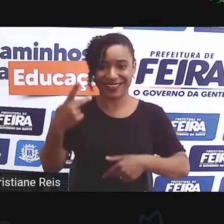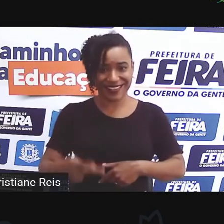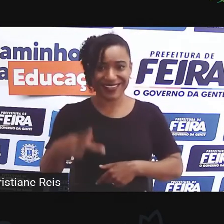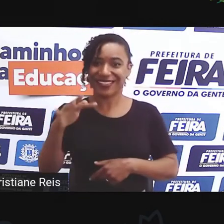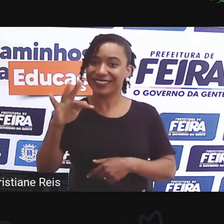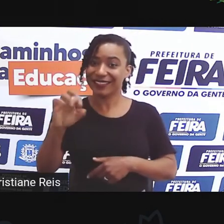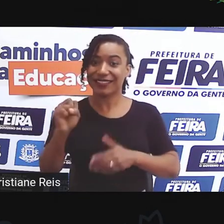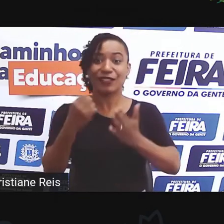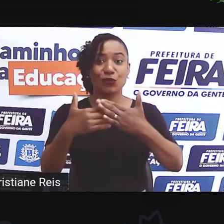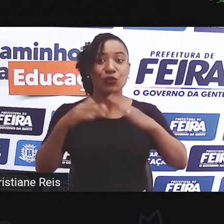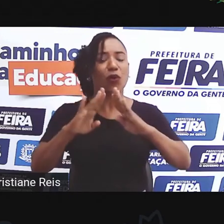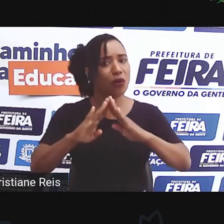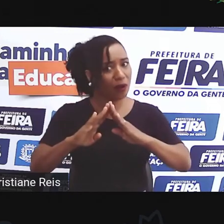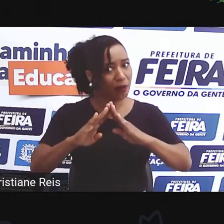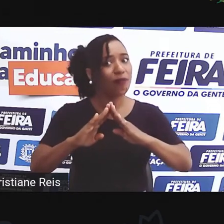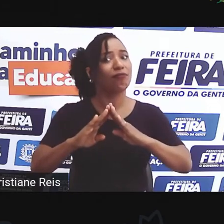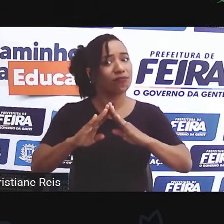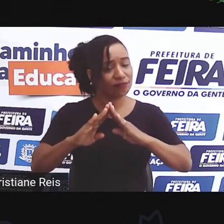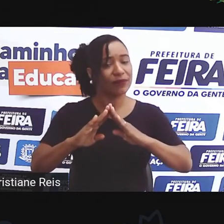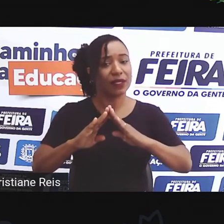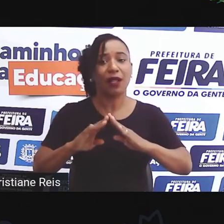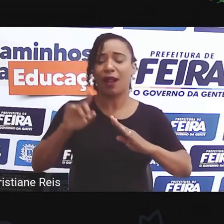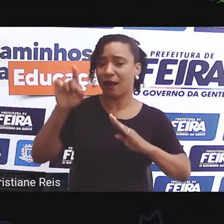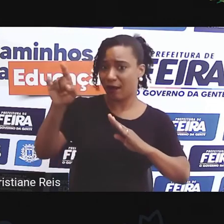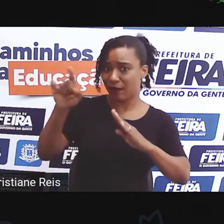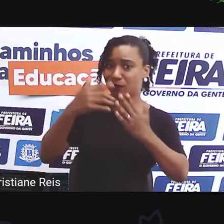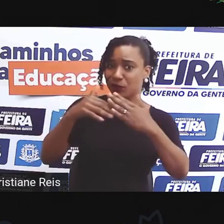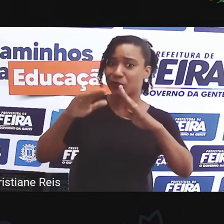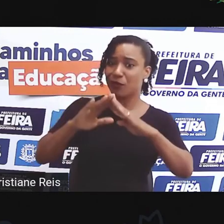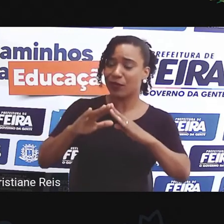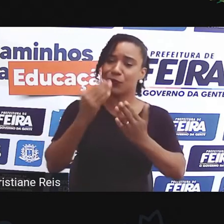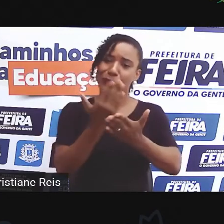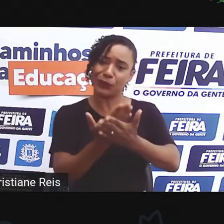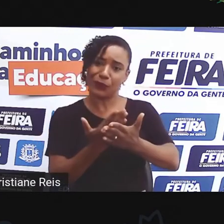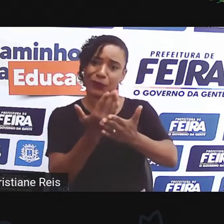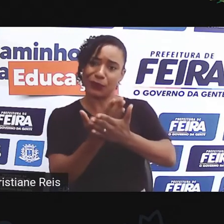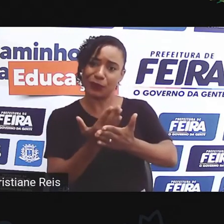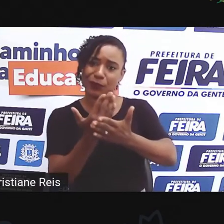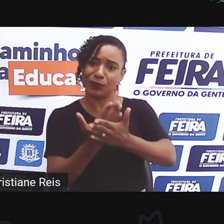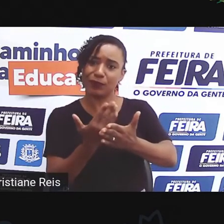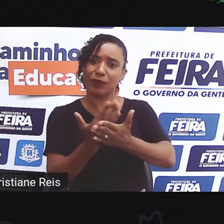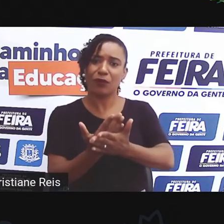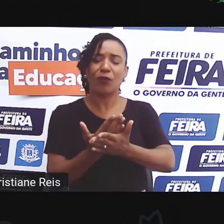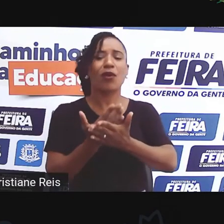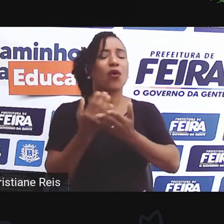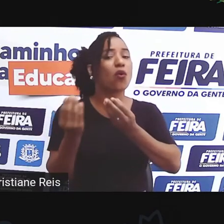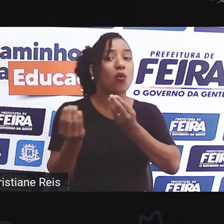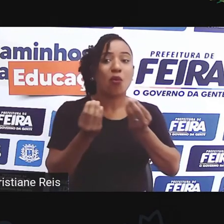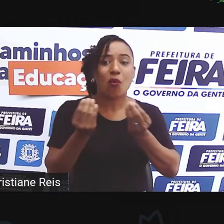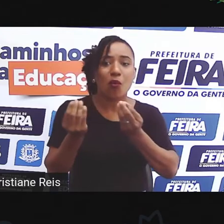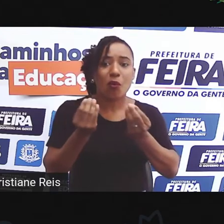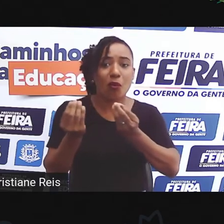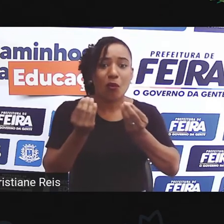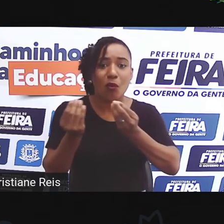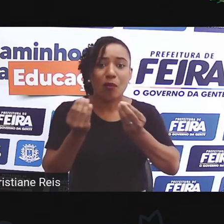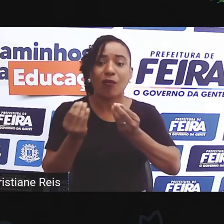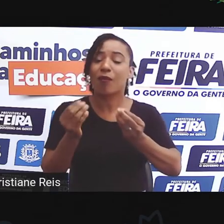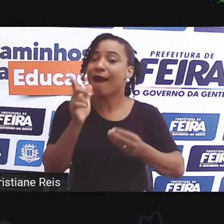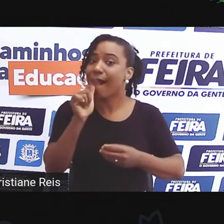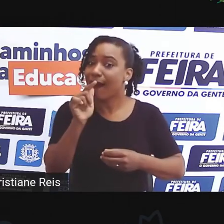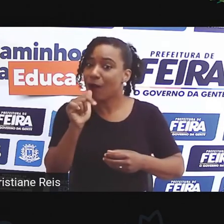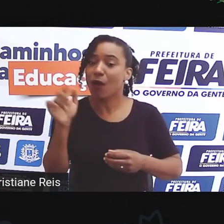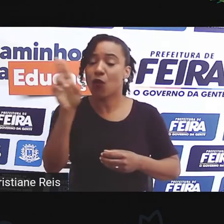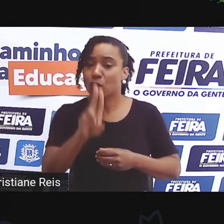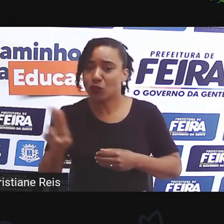Rocha. Isso! E essas crianças estavam estudando sobre como que a gente precisa utilizar